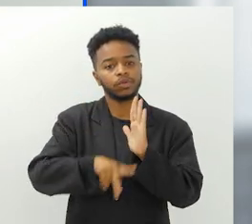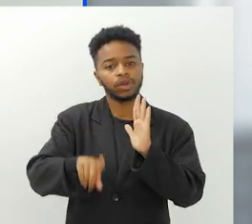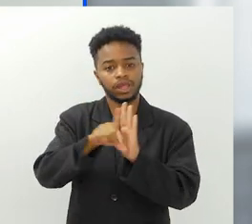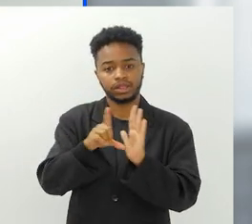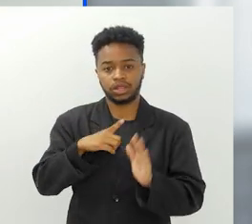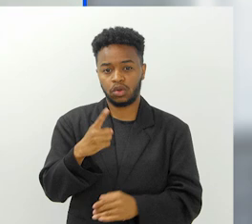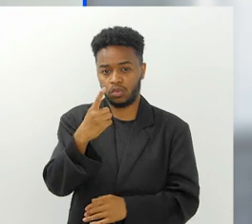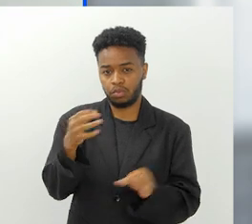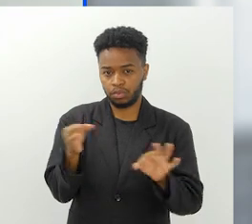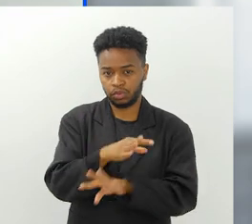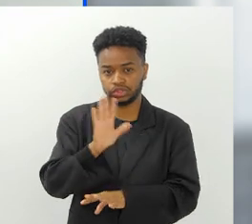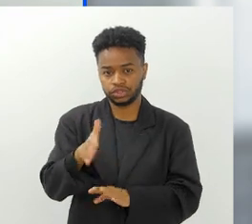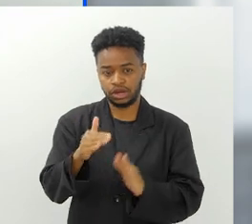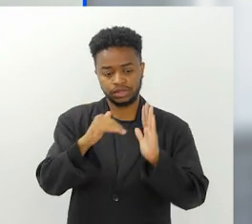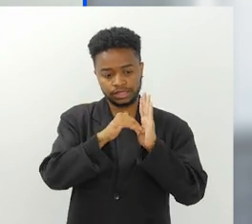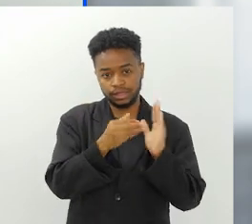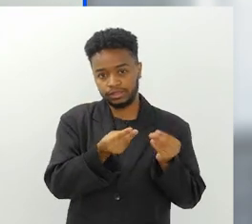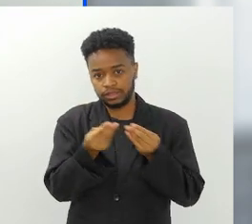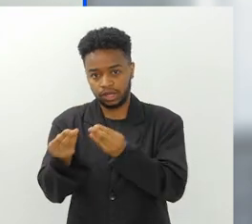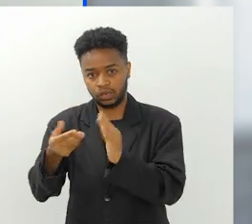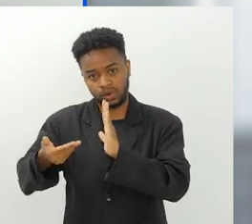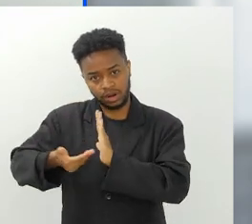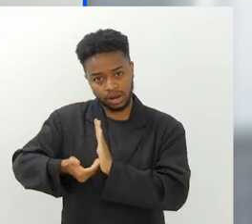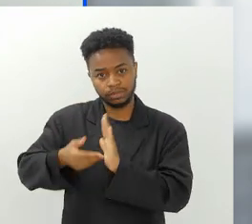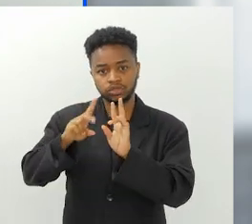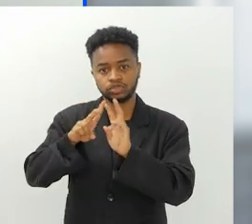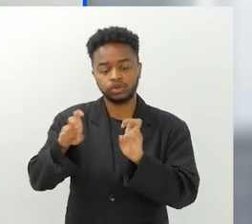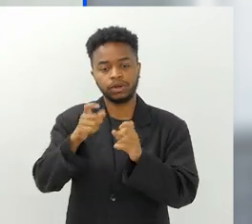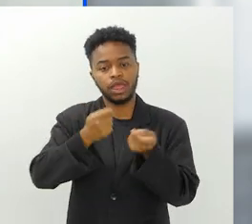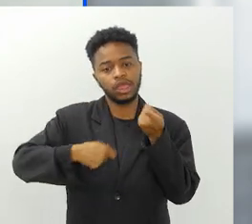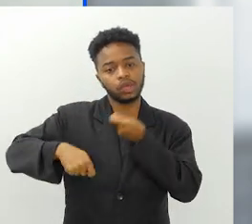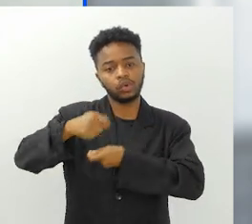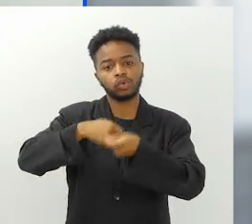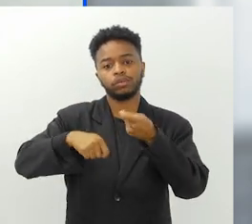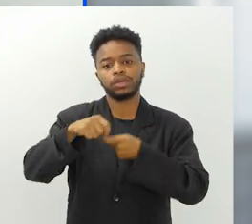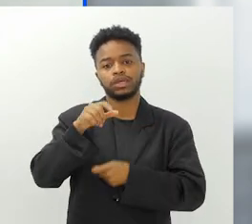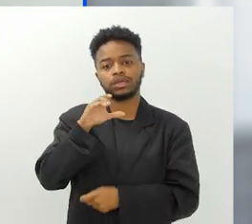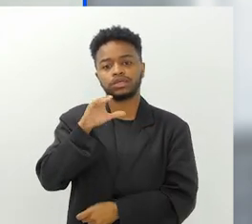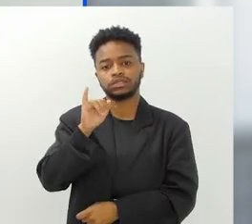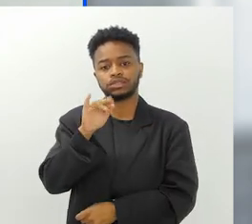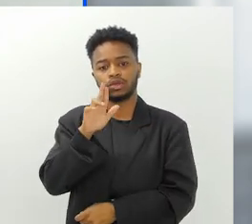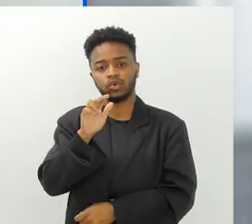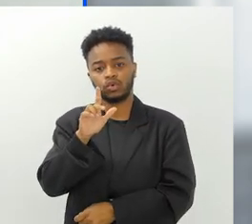projeto de lei. Um que já foi do Senado pra Câmara, que é o projeto de lei da economia circular,